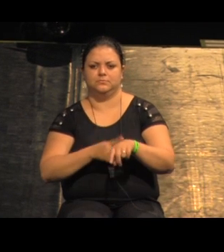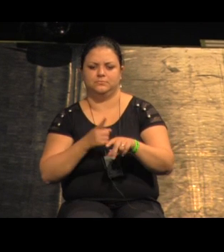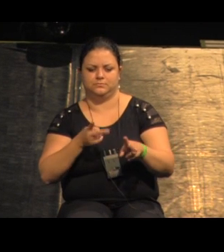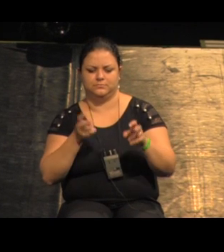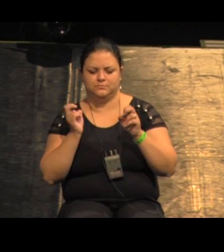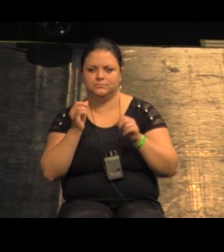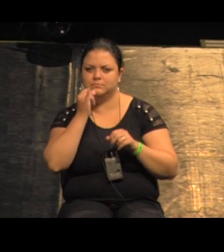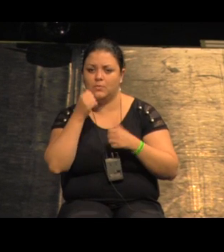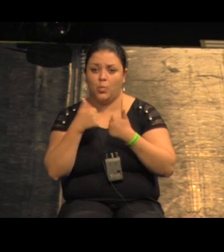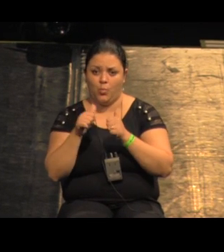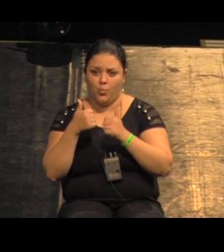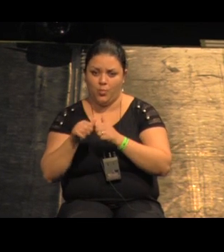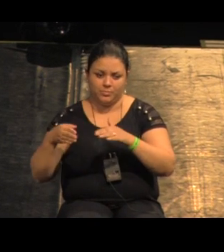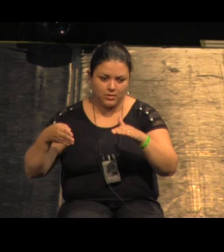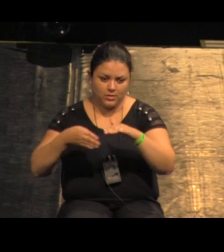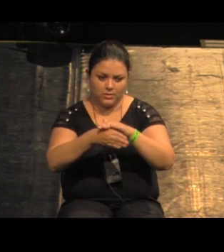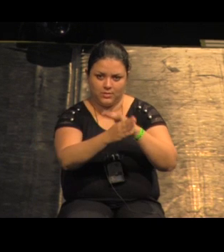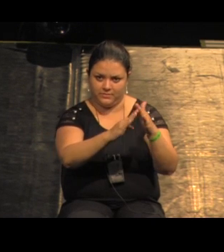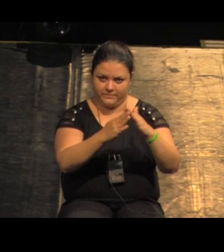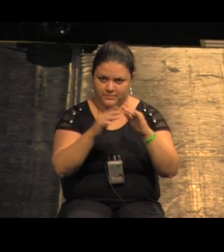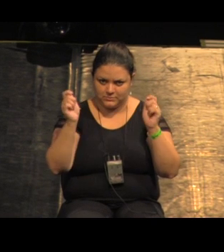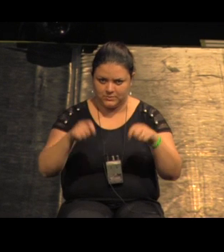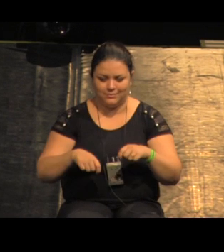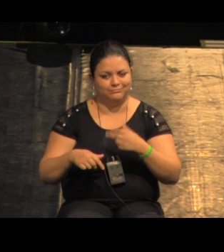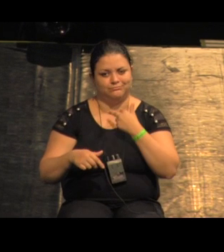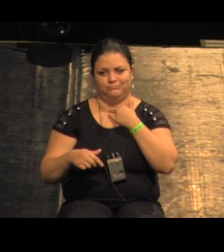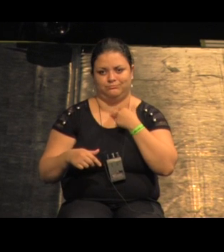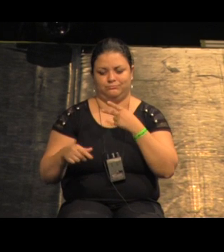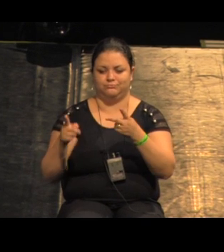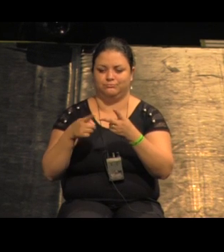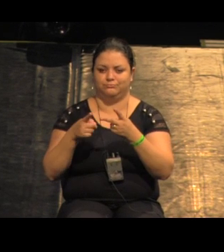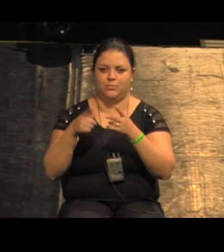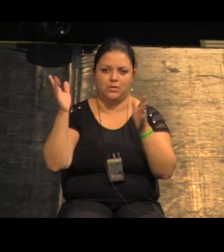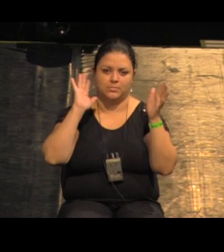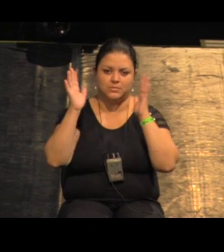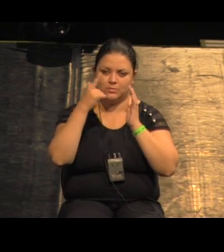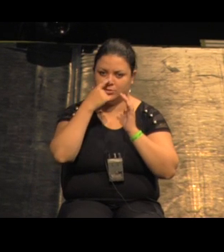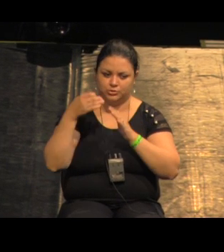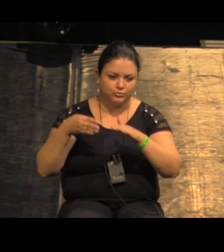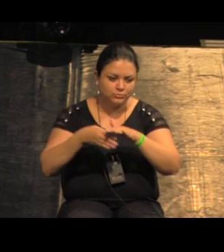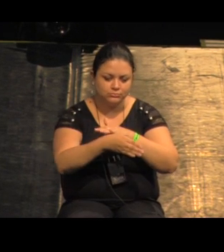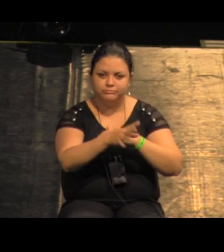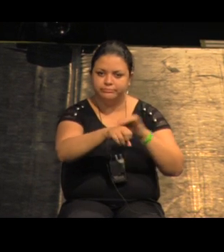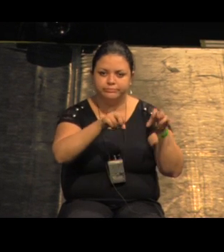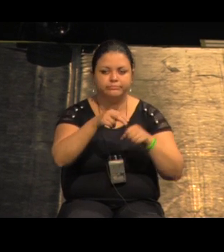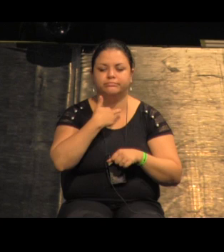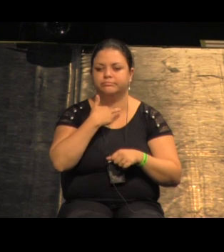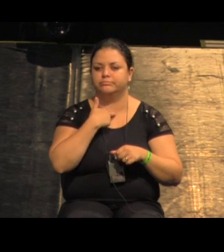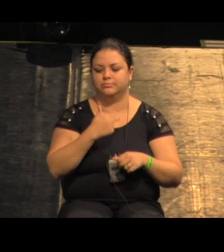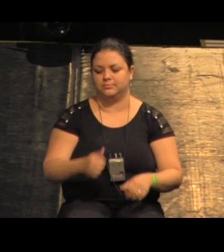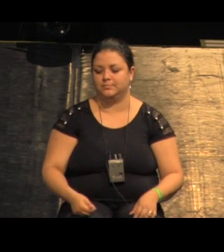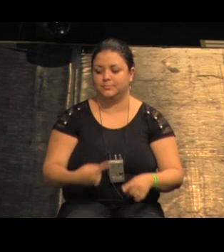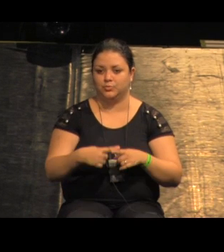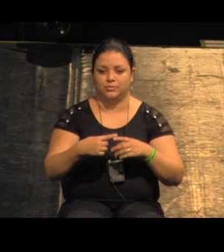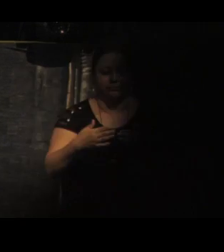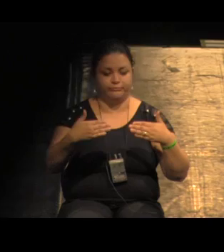ônibus não pode entrar na favela nem o lixo pode retirar o lixo porque isso aqui é uma alça sem